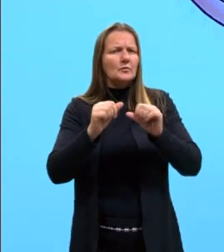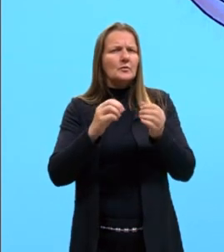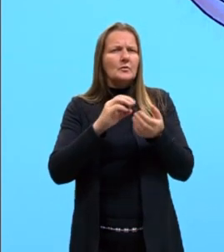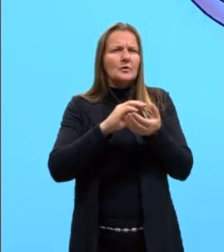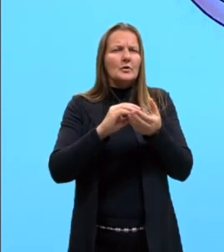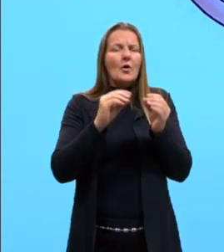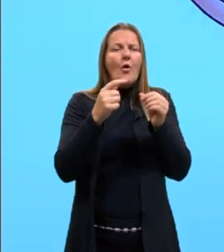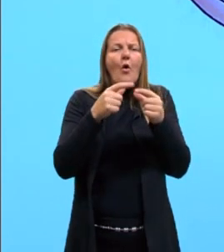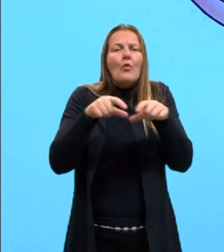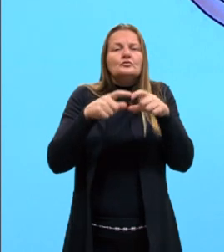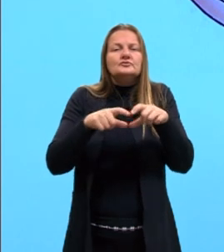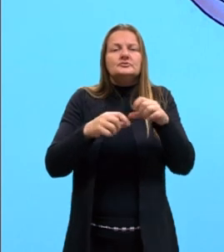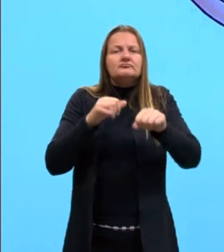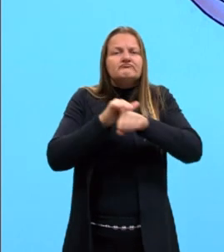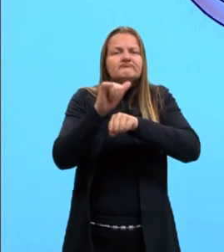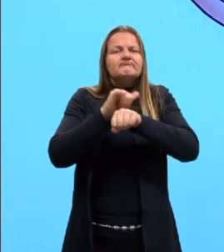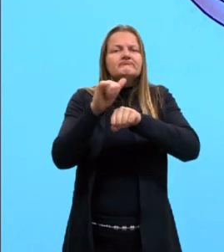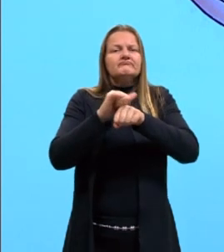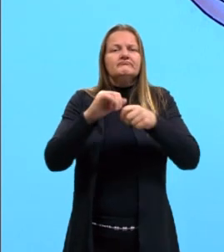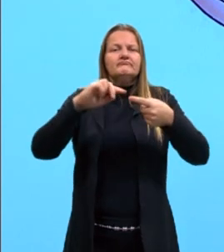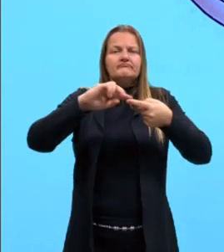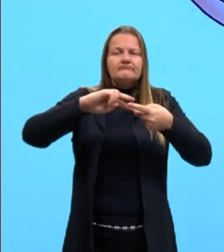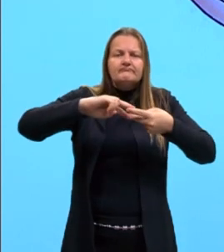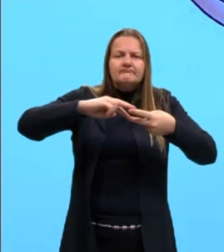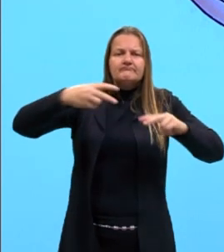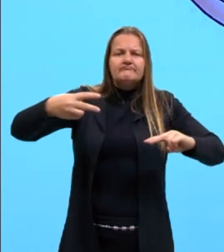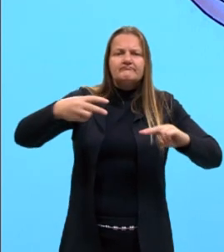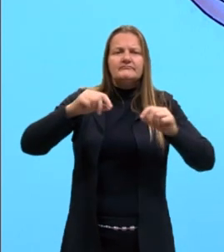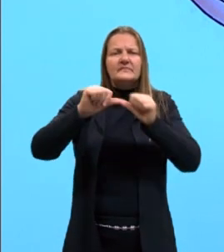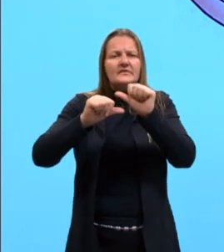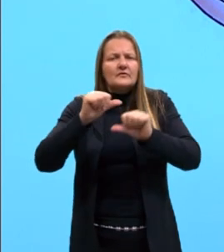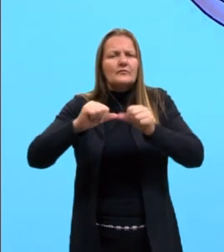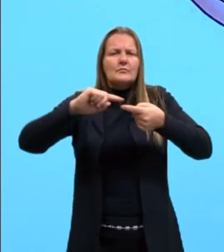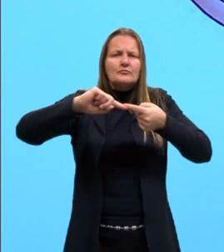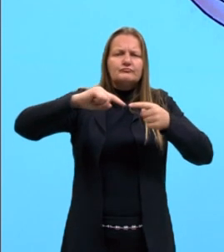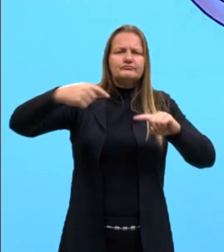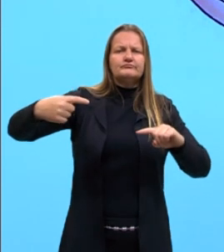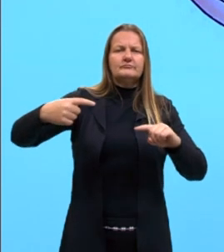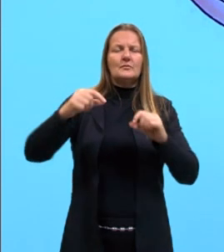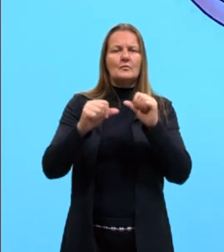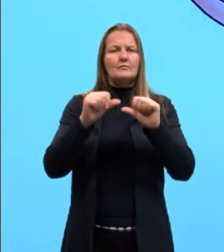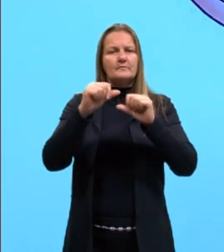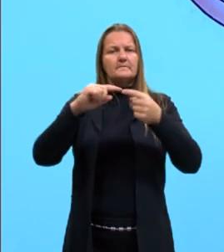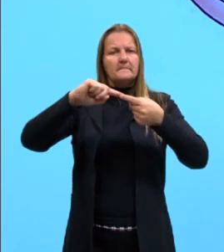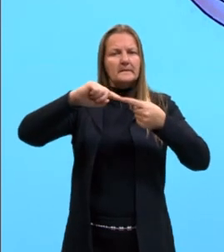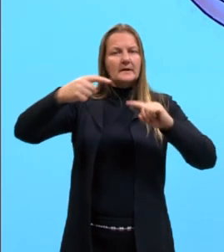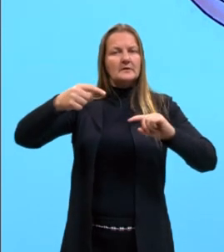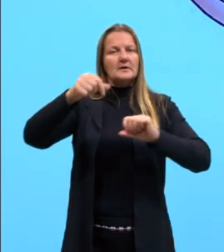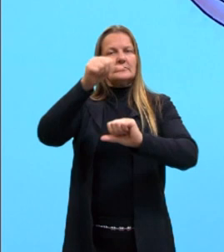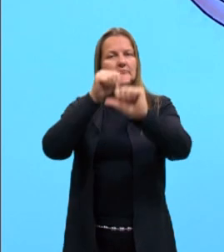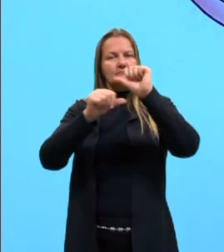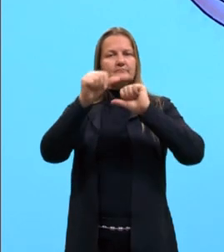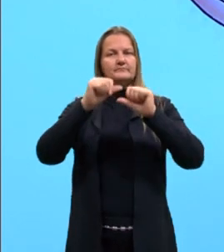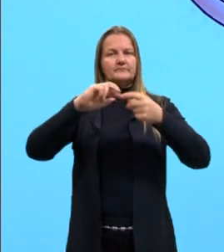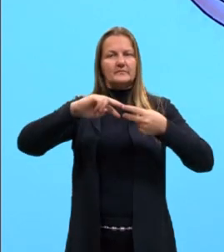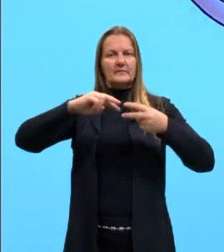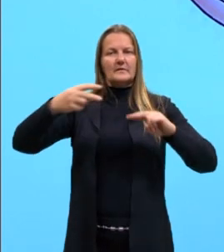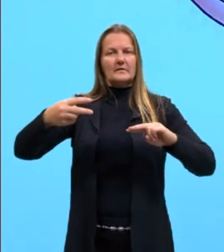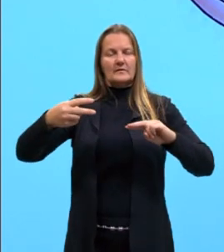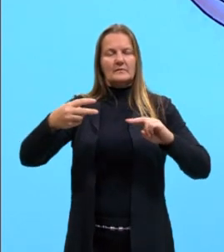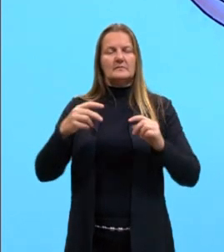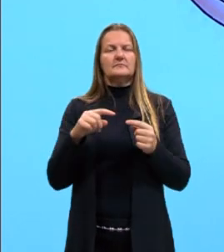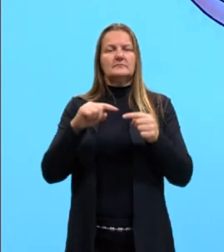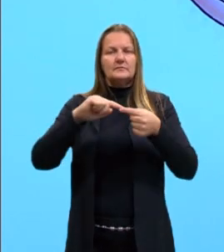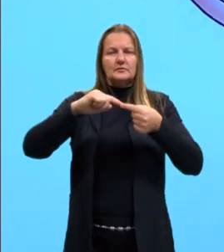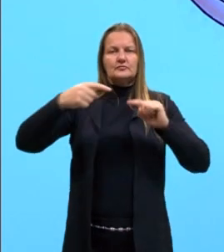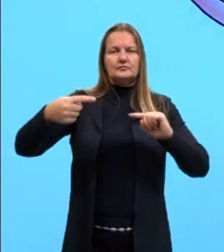transcrição de DNA para RNA, do RNA para o RNA mensageiro.